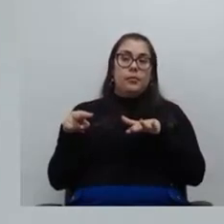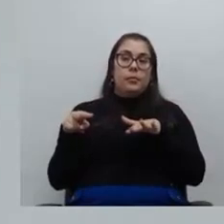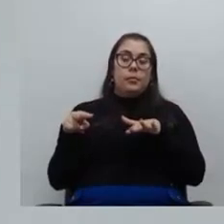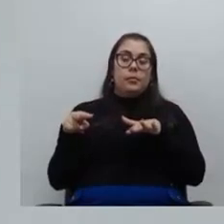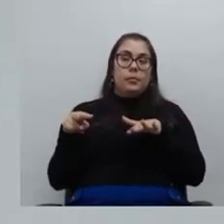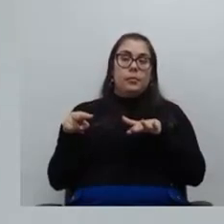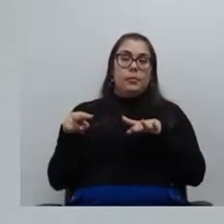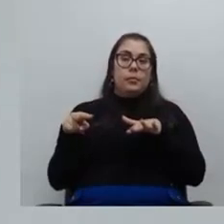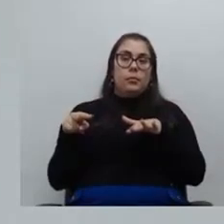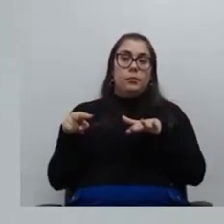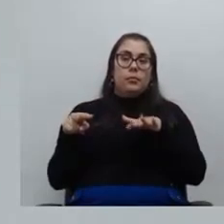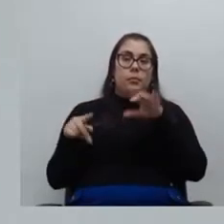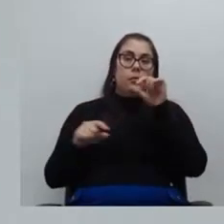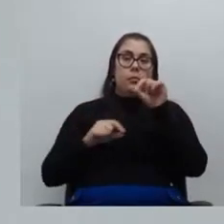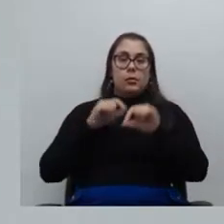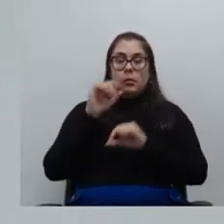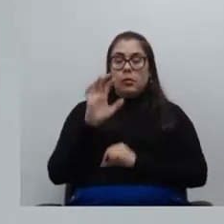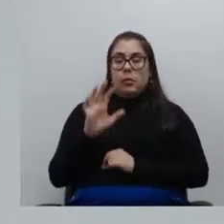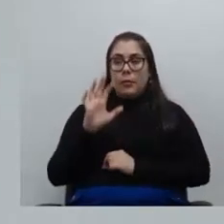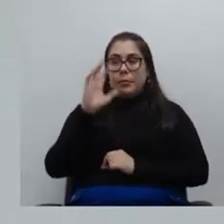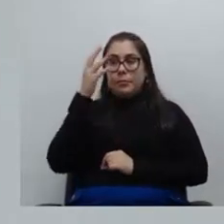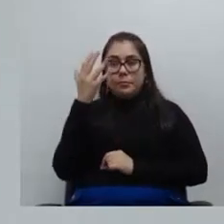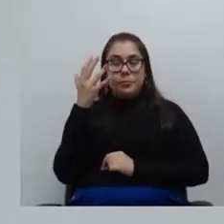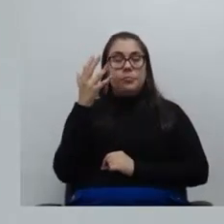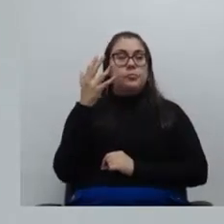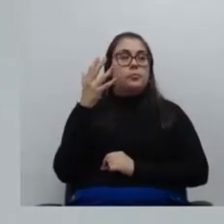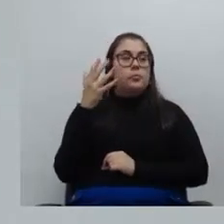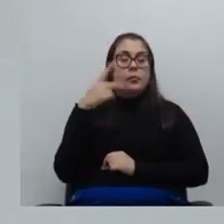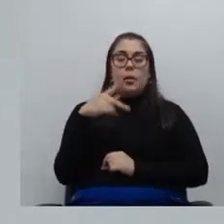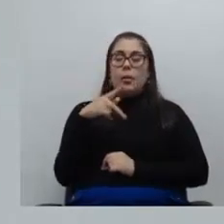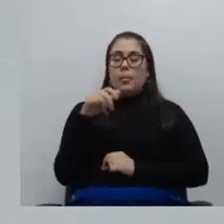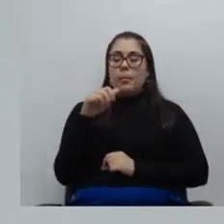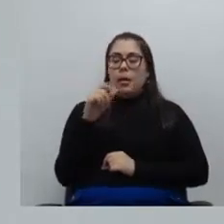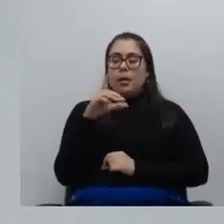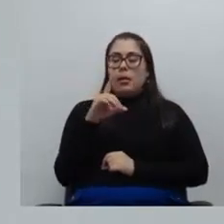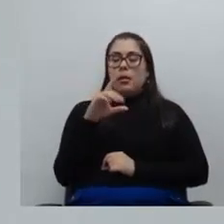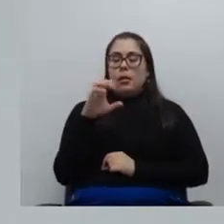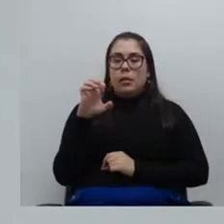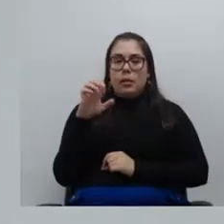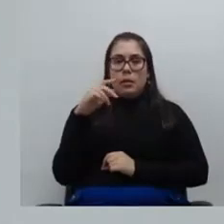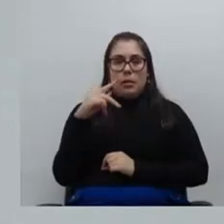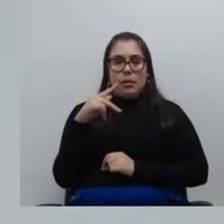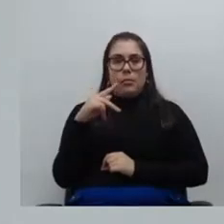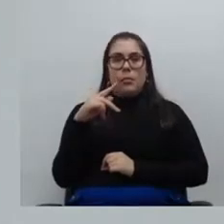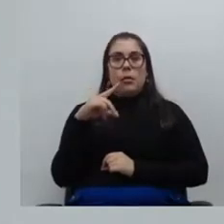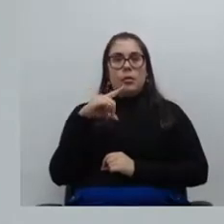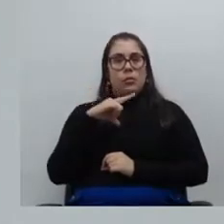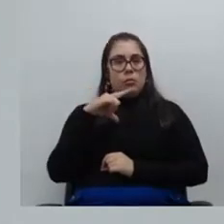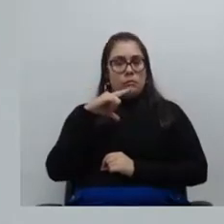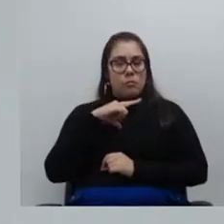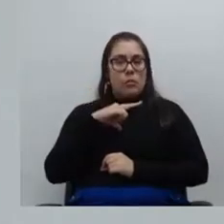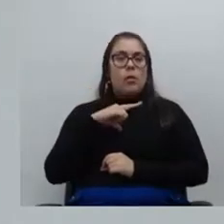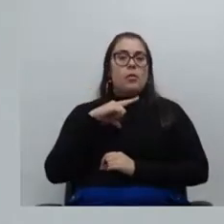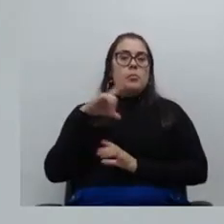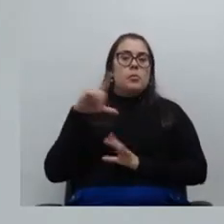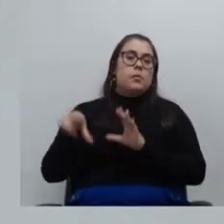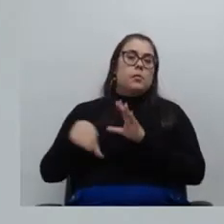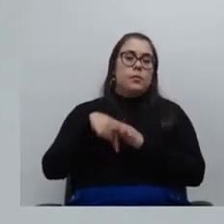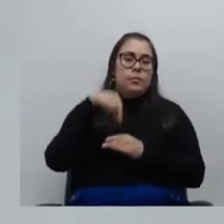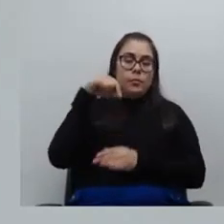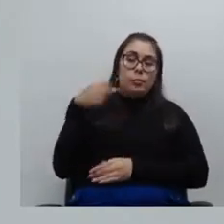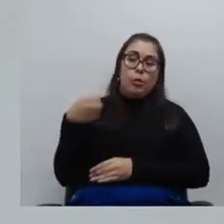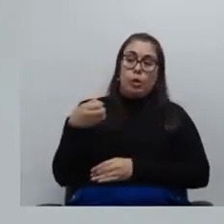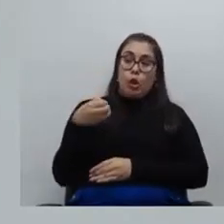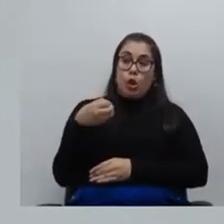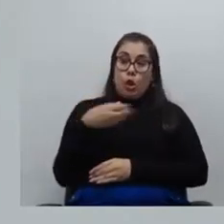pauta da PADEP era nossas eleições ontem tivemos a eleição para a nova